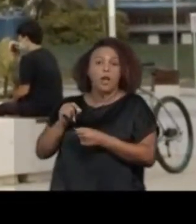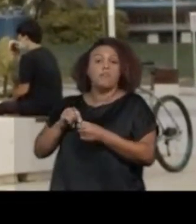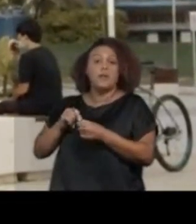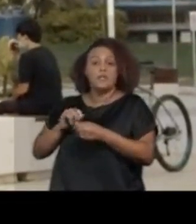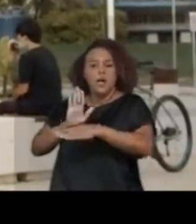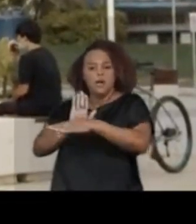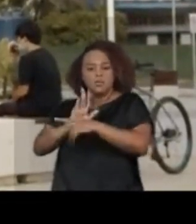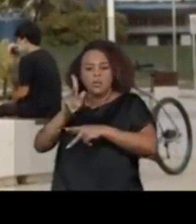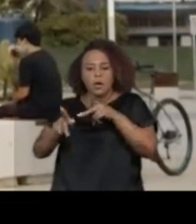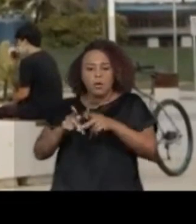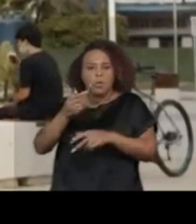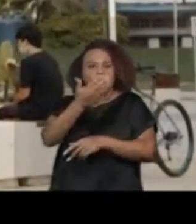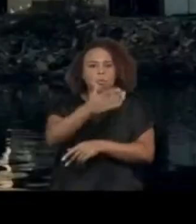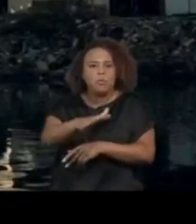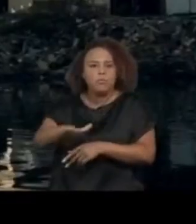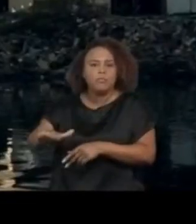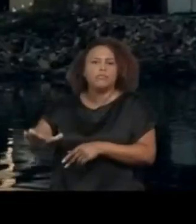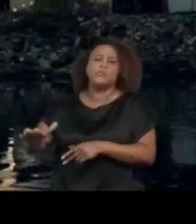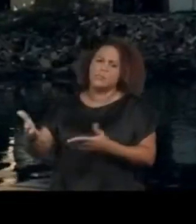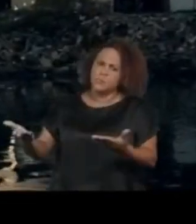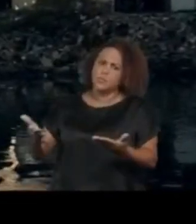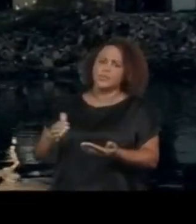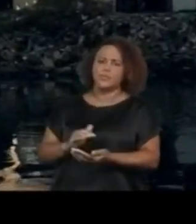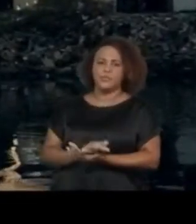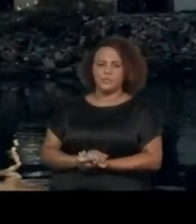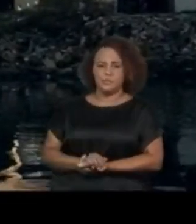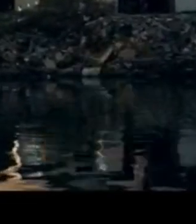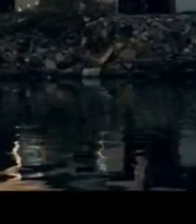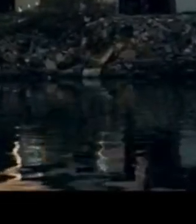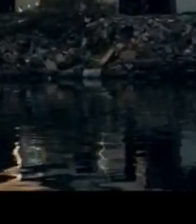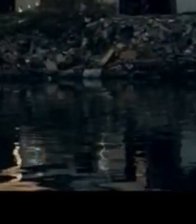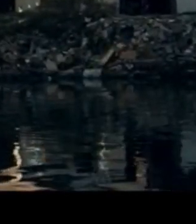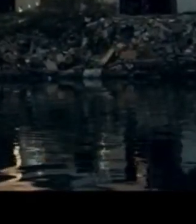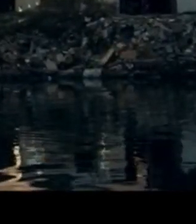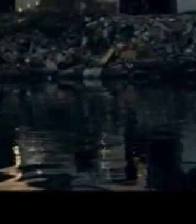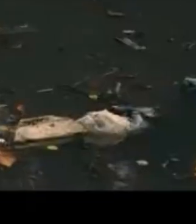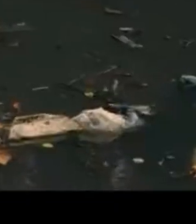sejam aplicadas em benefício da cidade.